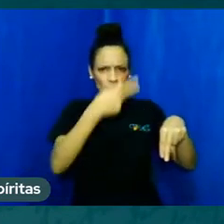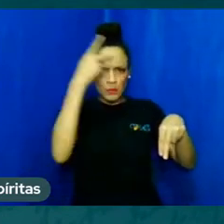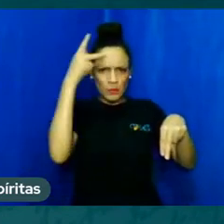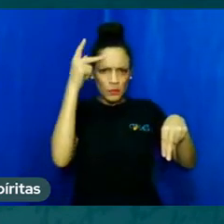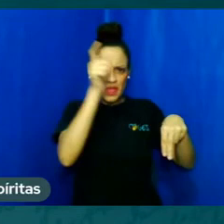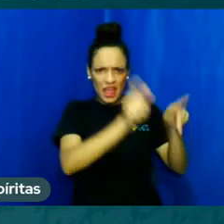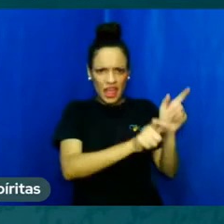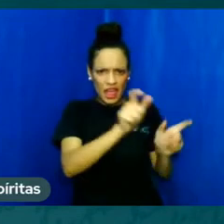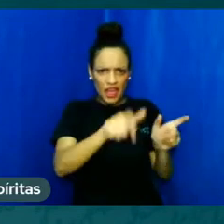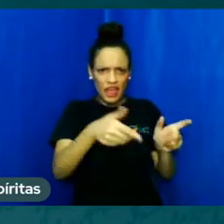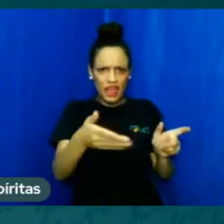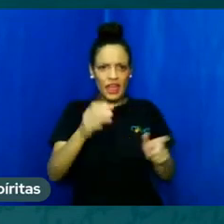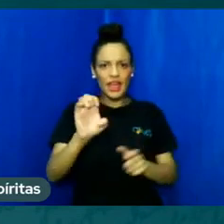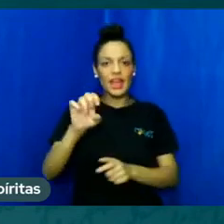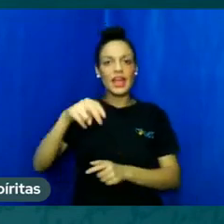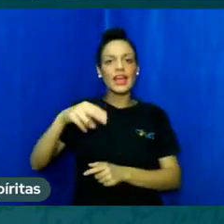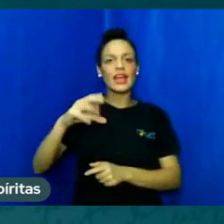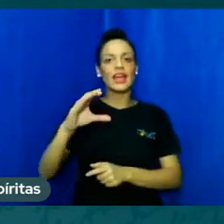A pergunta é essa.